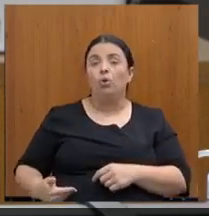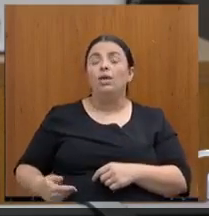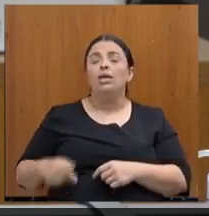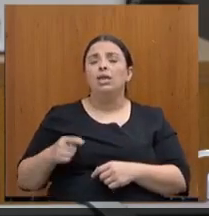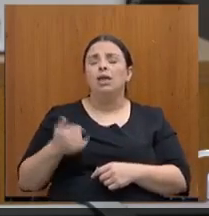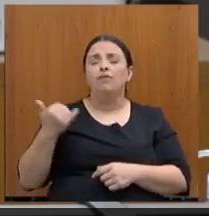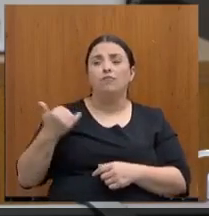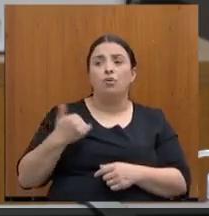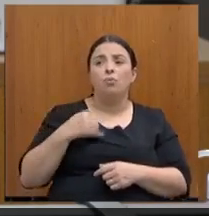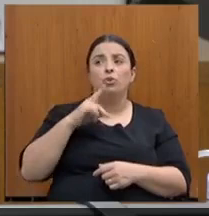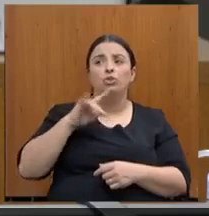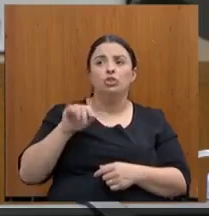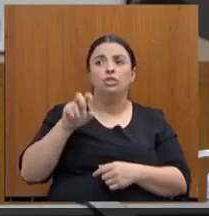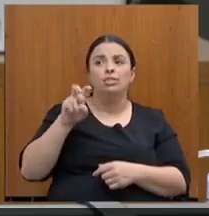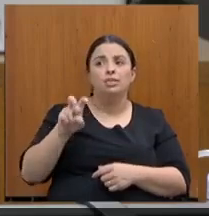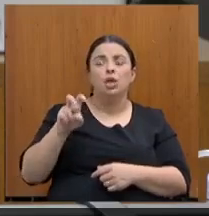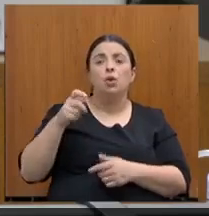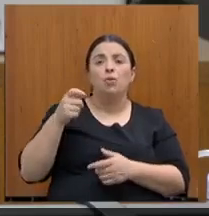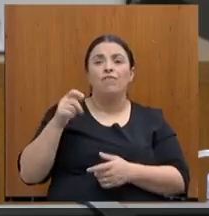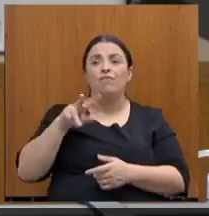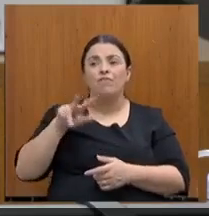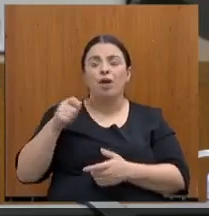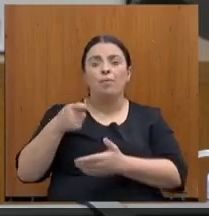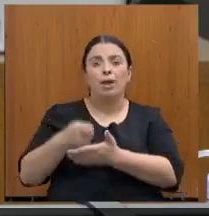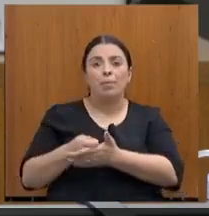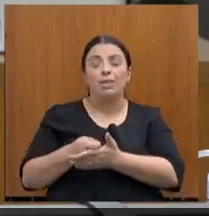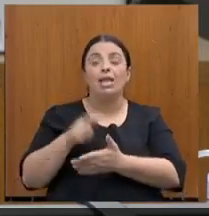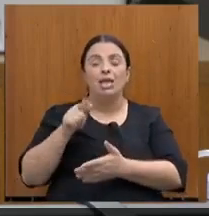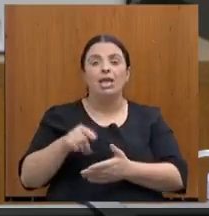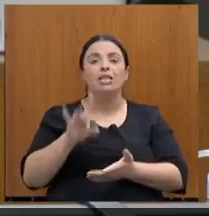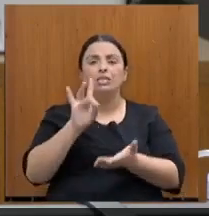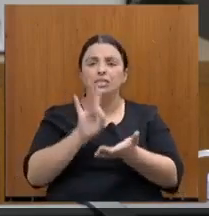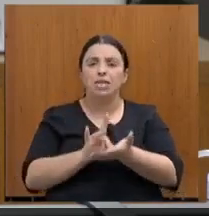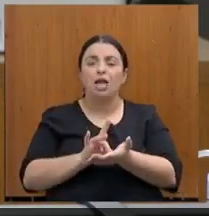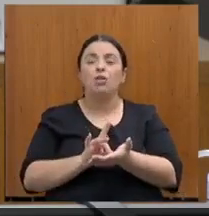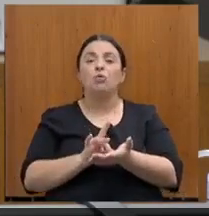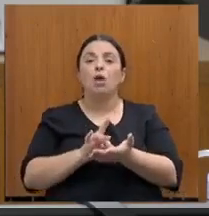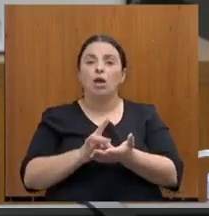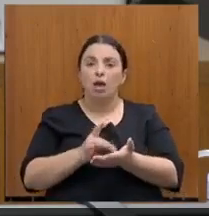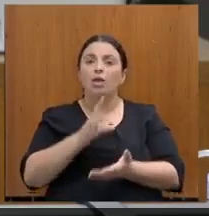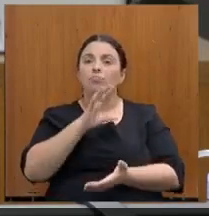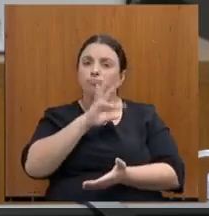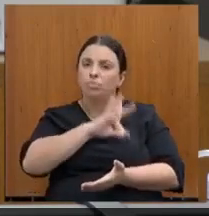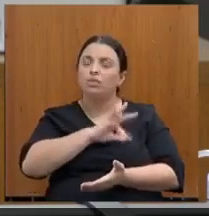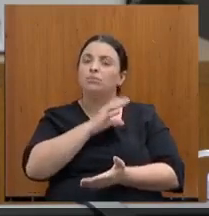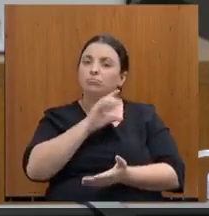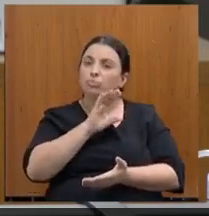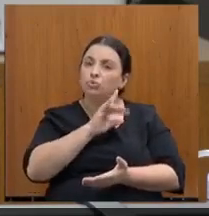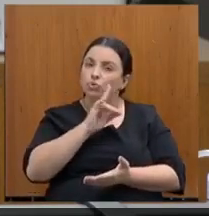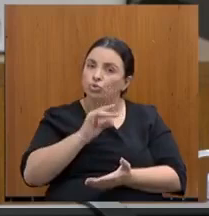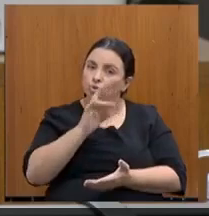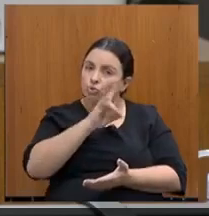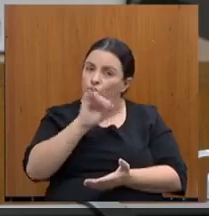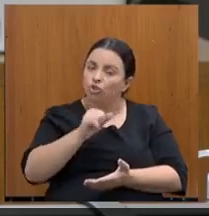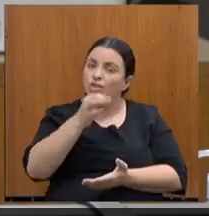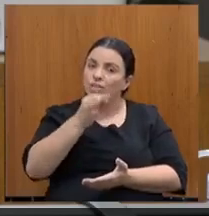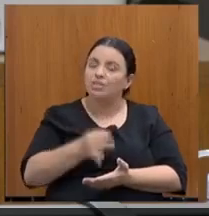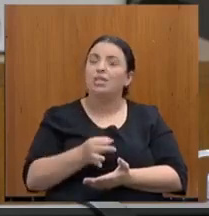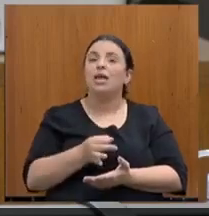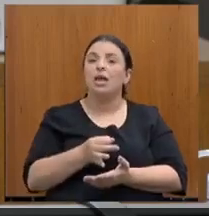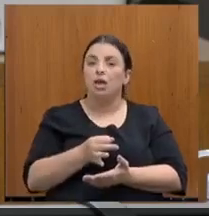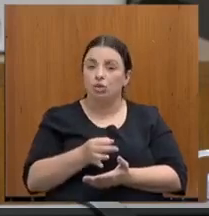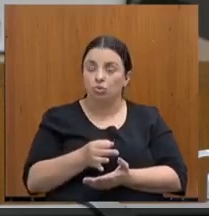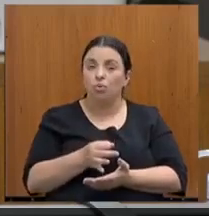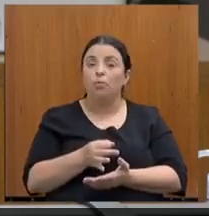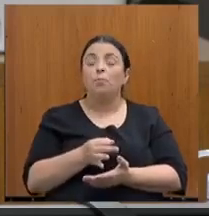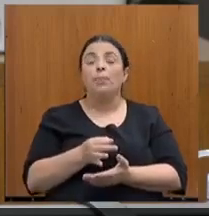de fato, vai receber, mesmo, ainda que parte do salário, óbvio que isso não é o ideal, óbvio que queremos regularizar até o quinto dia útil o pagamento para